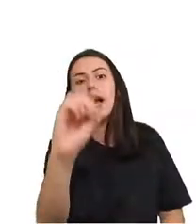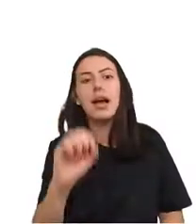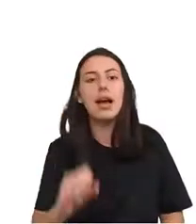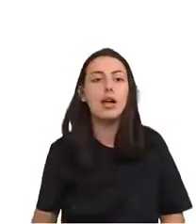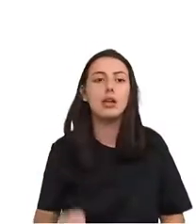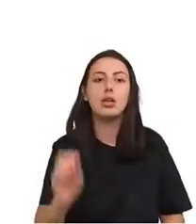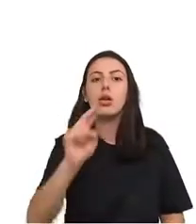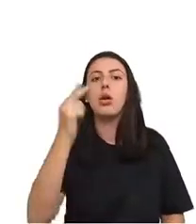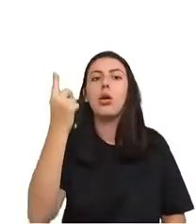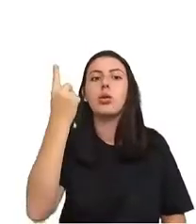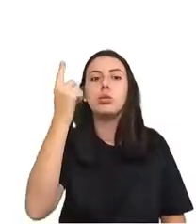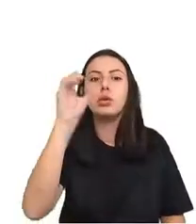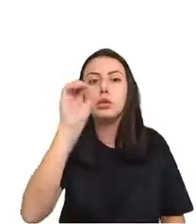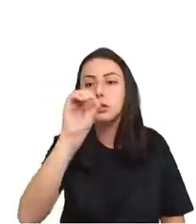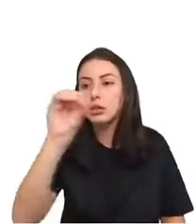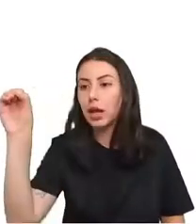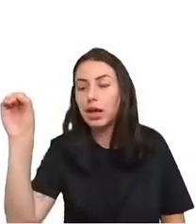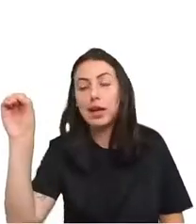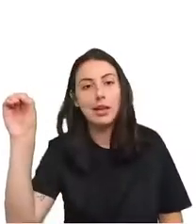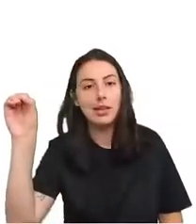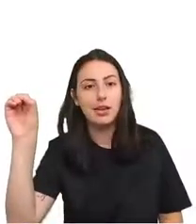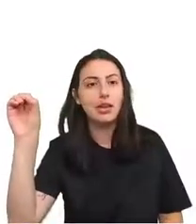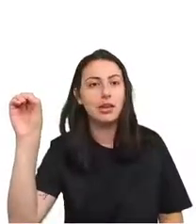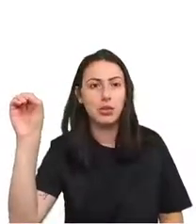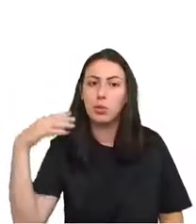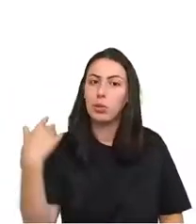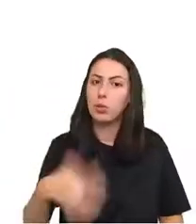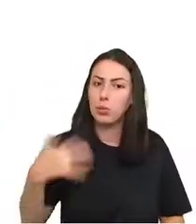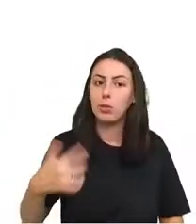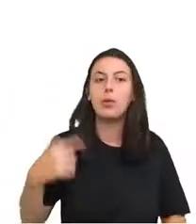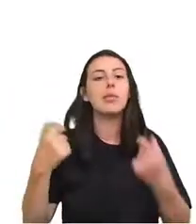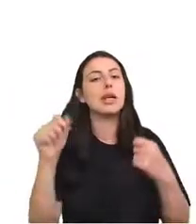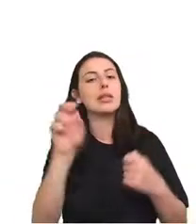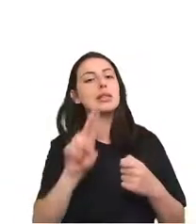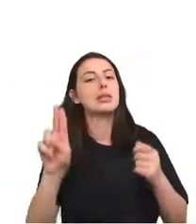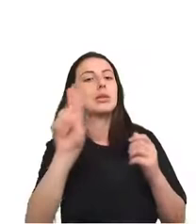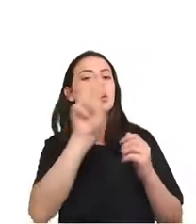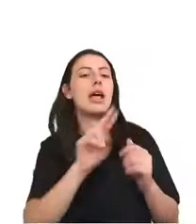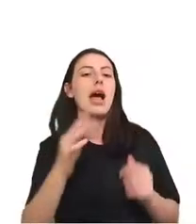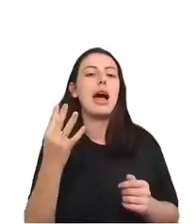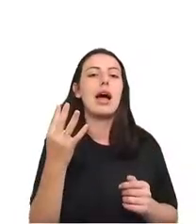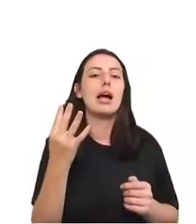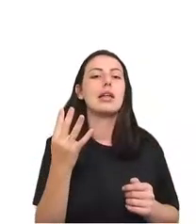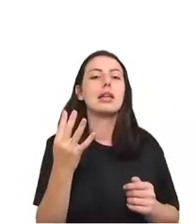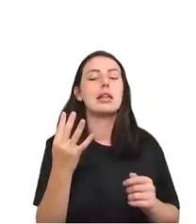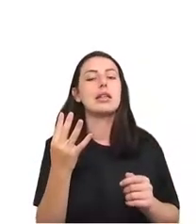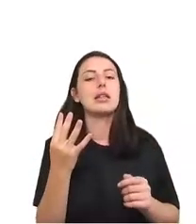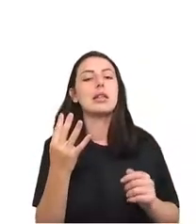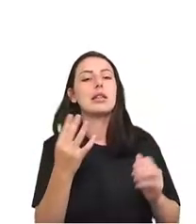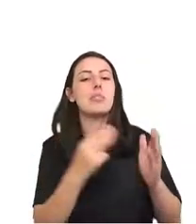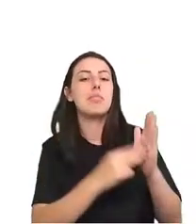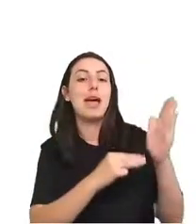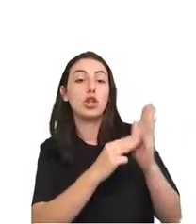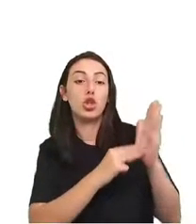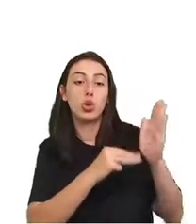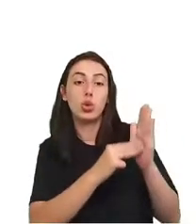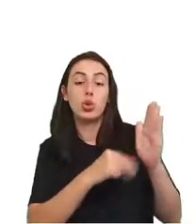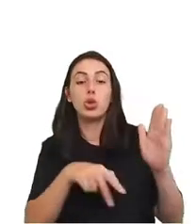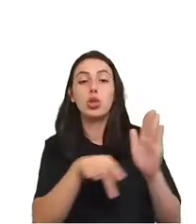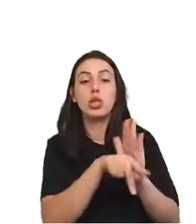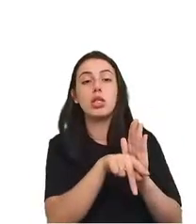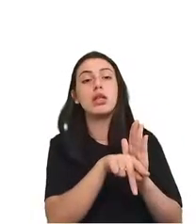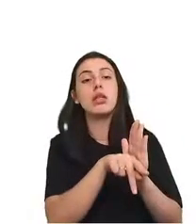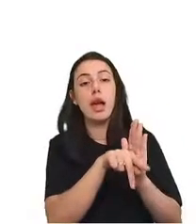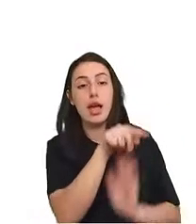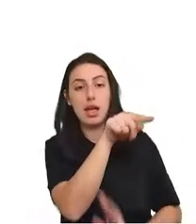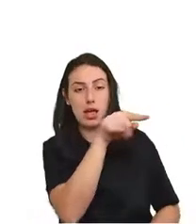machine learning desempenham muito melhor. E, na minha opinião, são as ferramentas ideais para o trabalho. Então, para